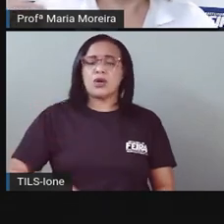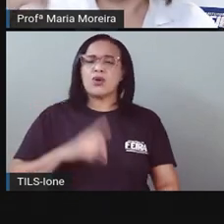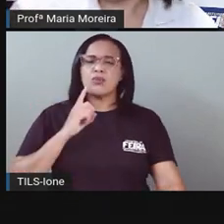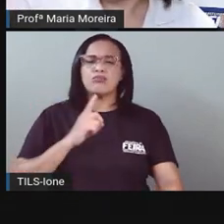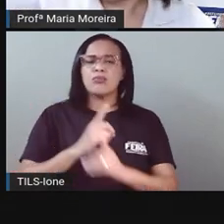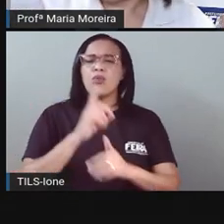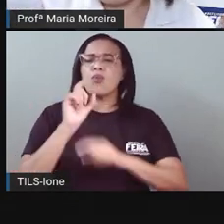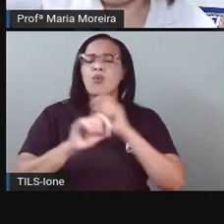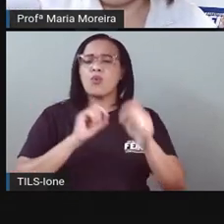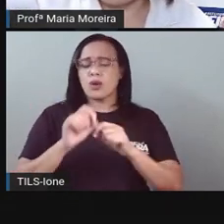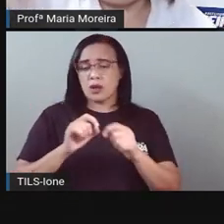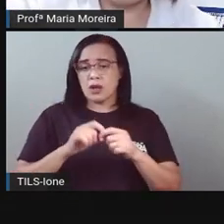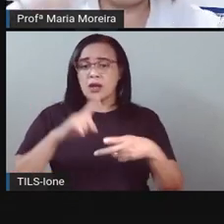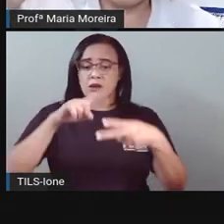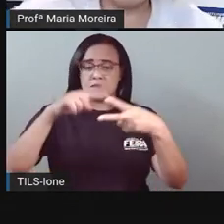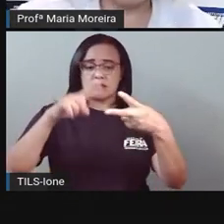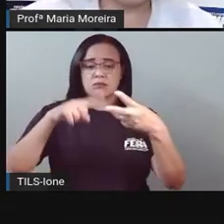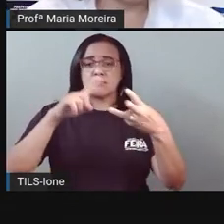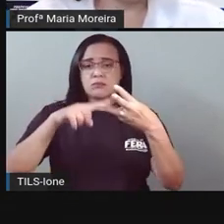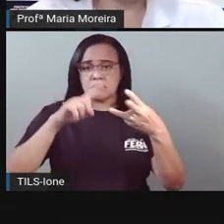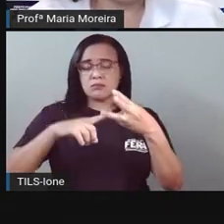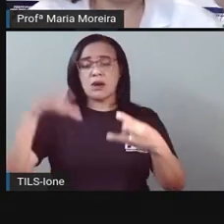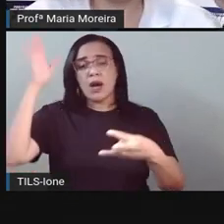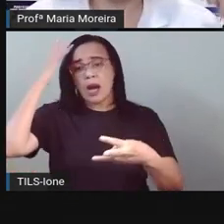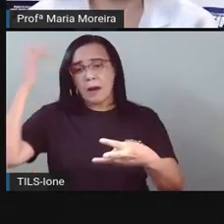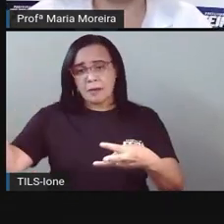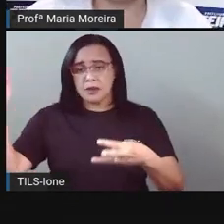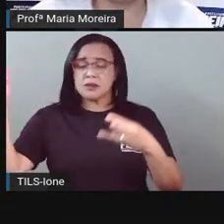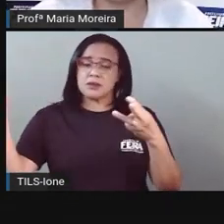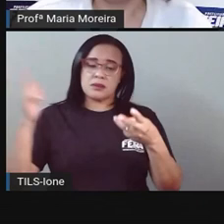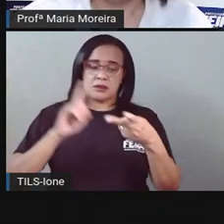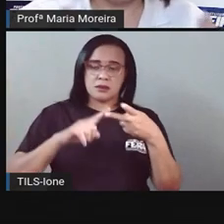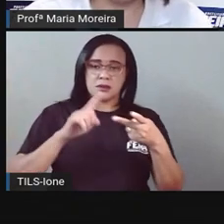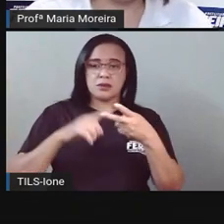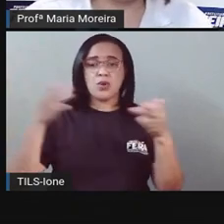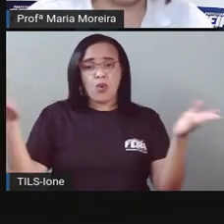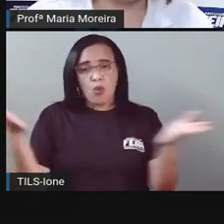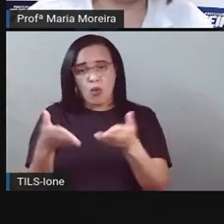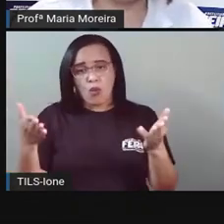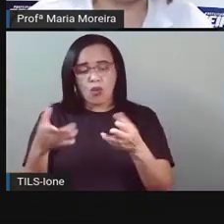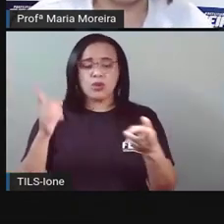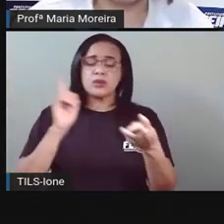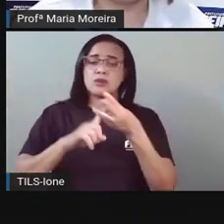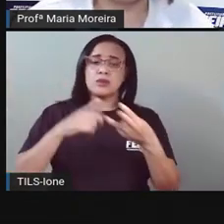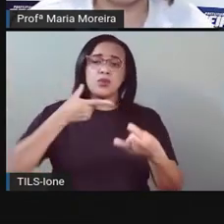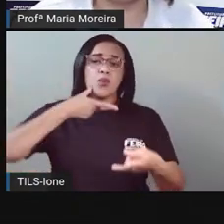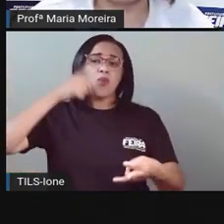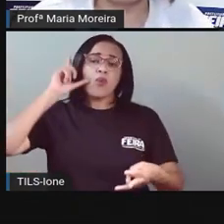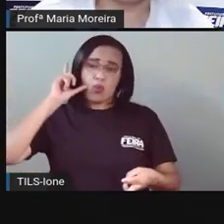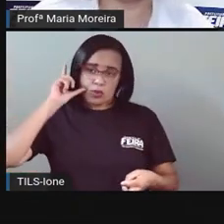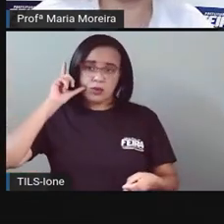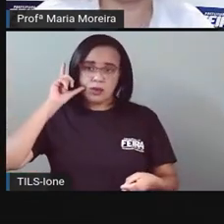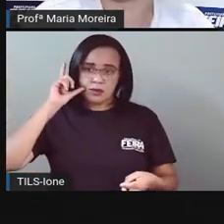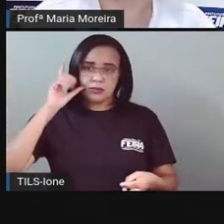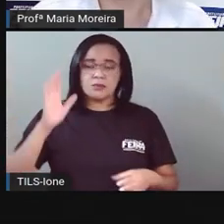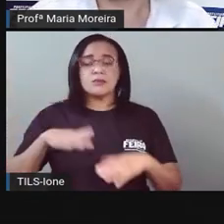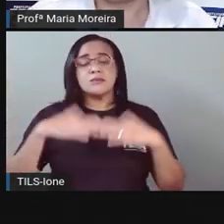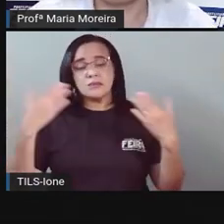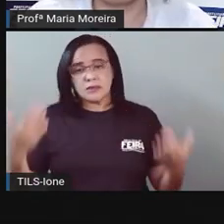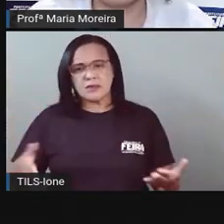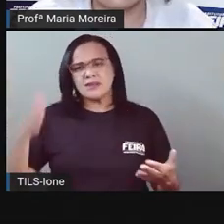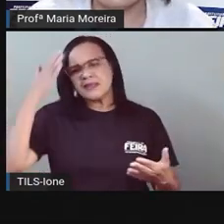Que ainda está por vir O hoje E o ontem Que já passou E isso só é possível Através do que? Do movimento De